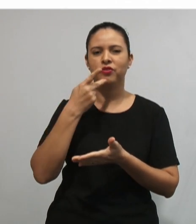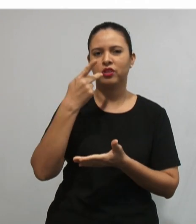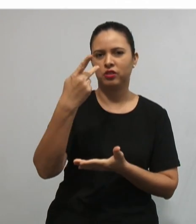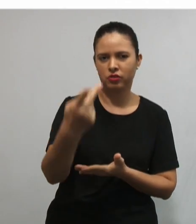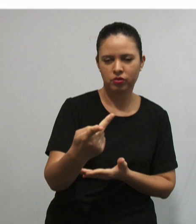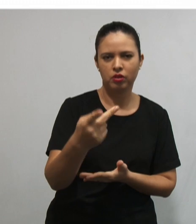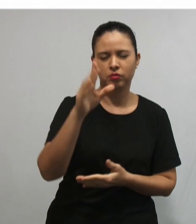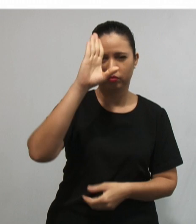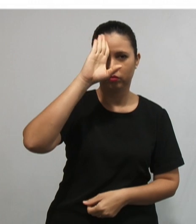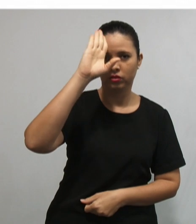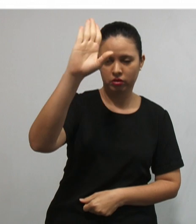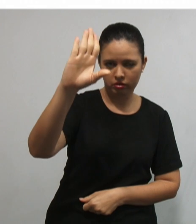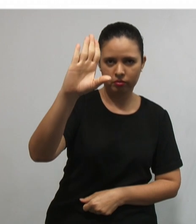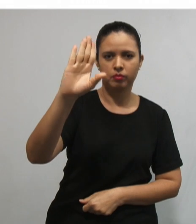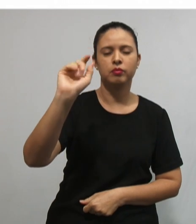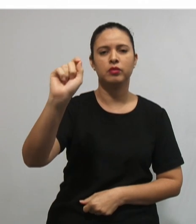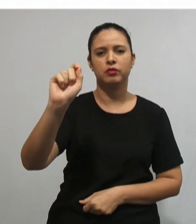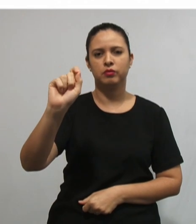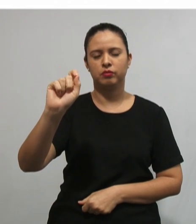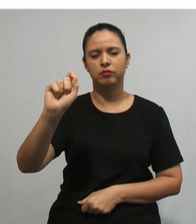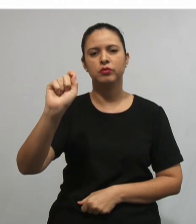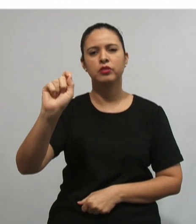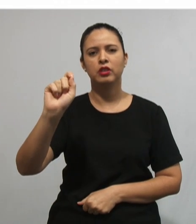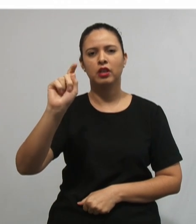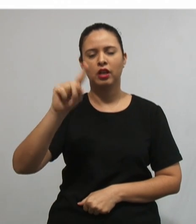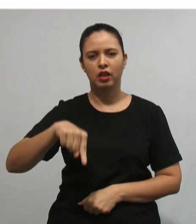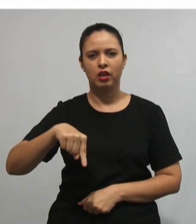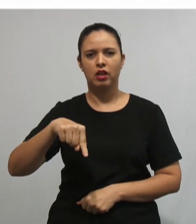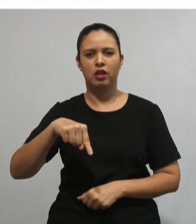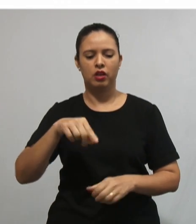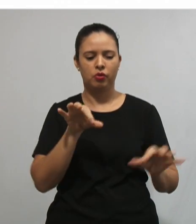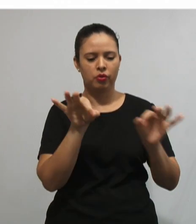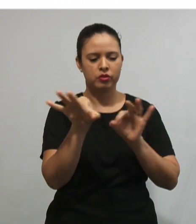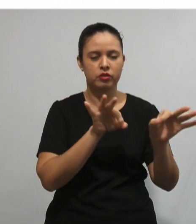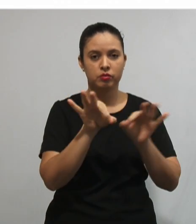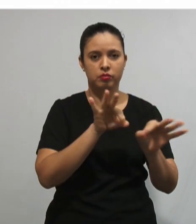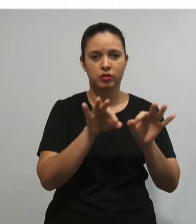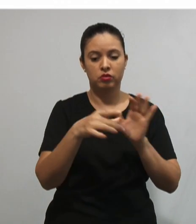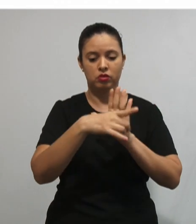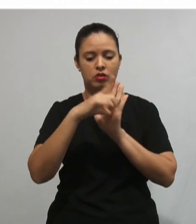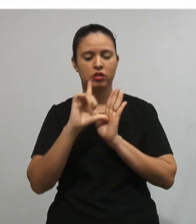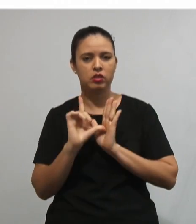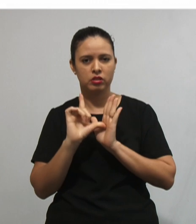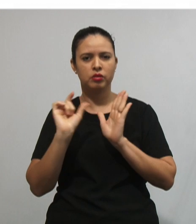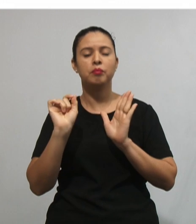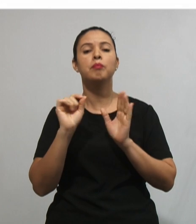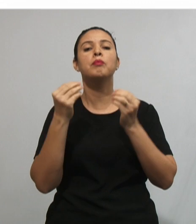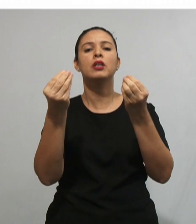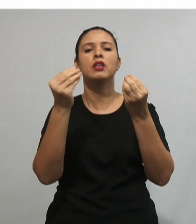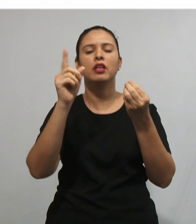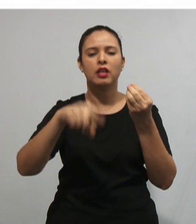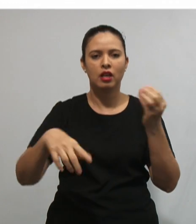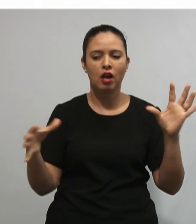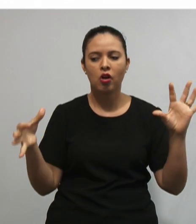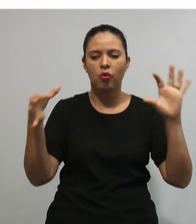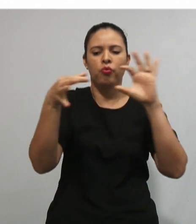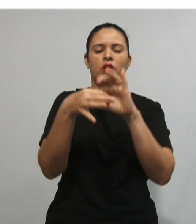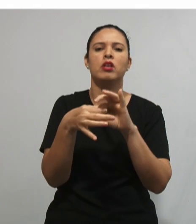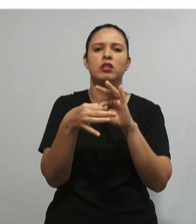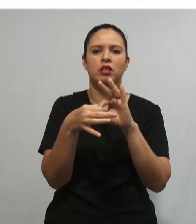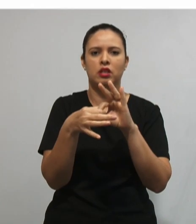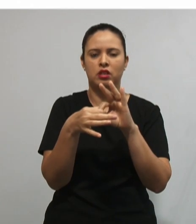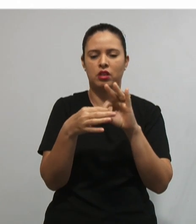do organizador prévio é servir de ponte entre o que o aprendiz já sabe e o que ele deve saber,